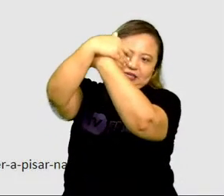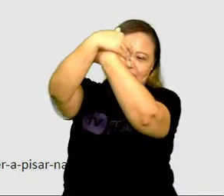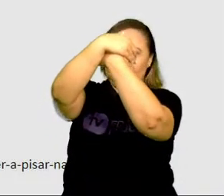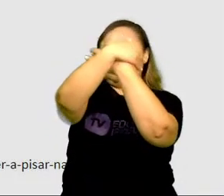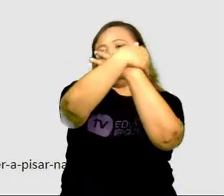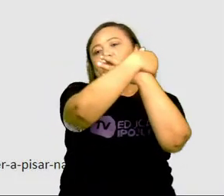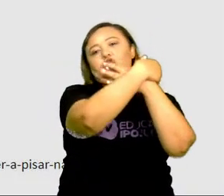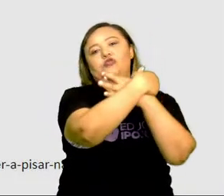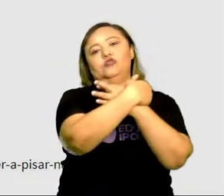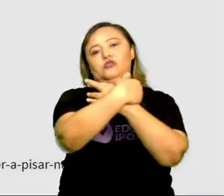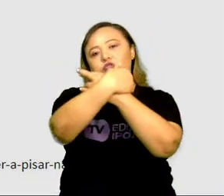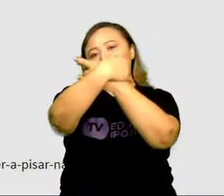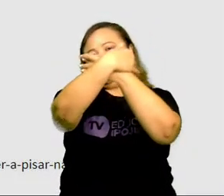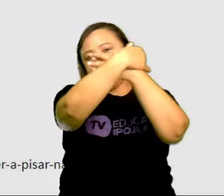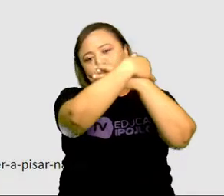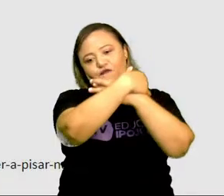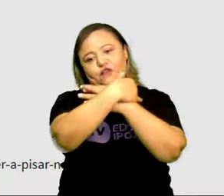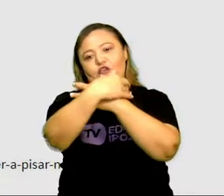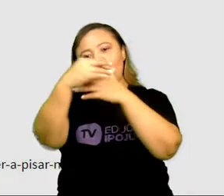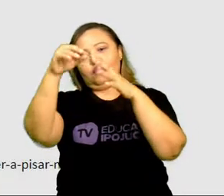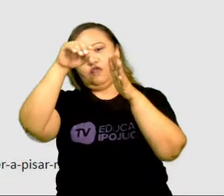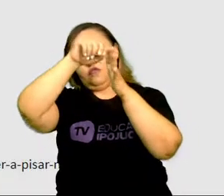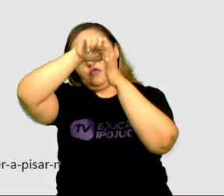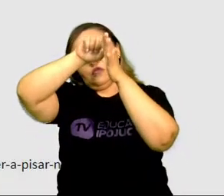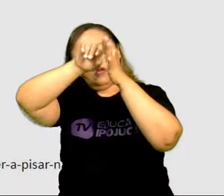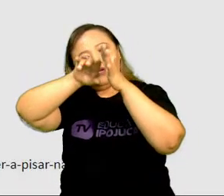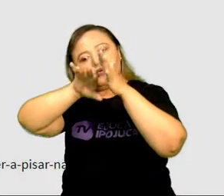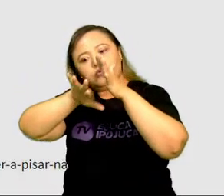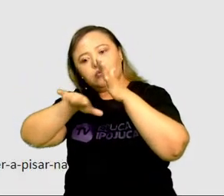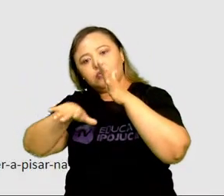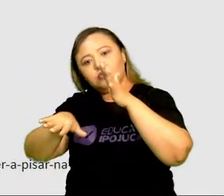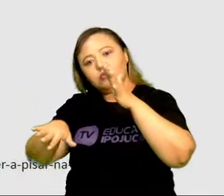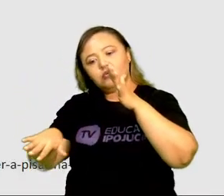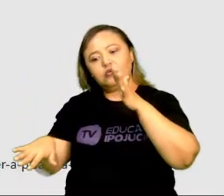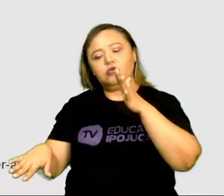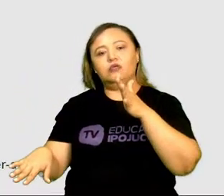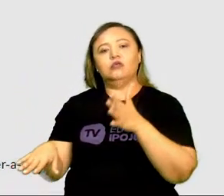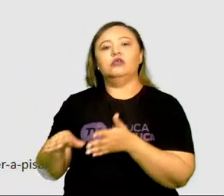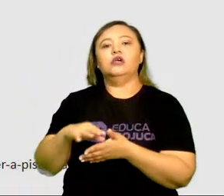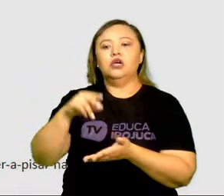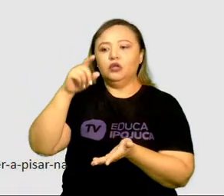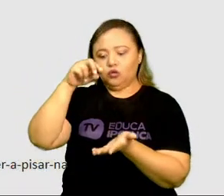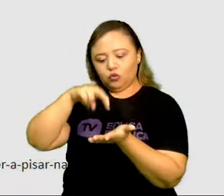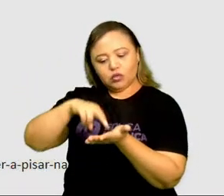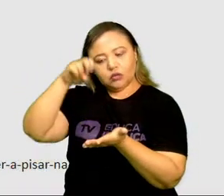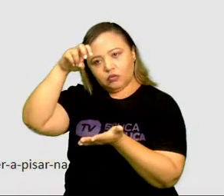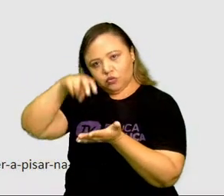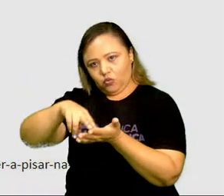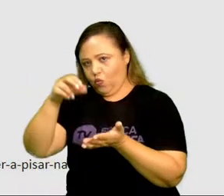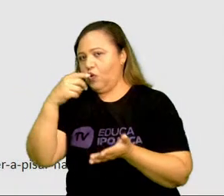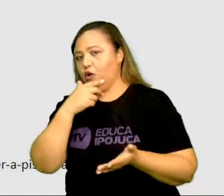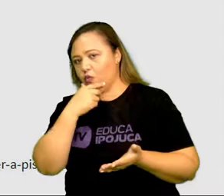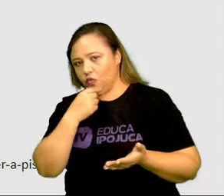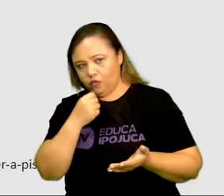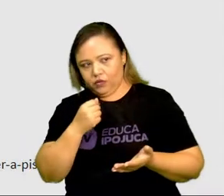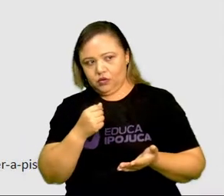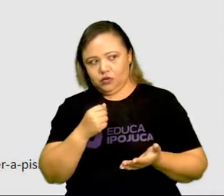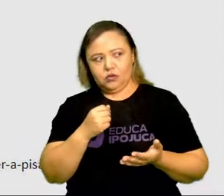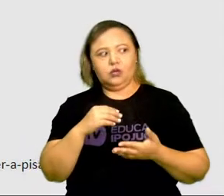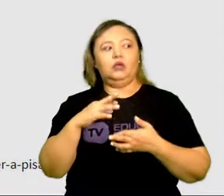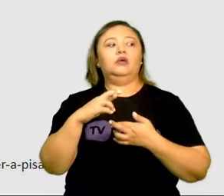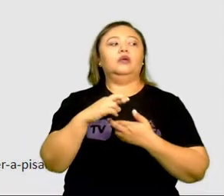acontecendo nessa imagem? O está acontecendo aí? O que está flutuando lá atrás no fundo da foto?